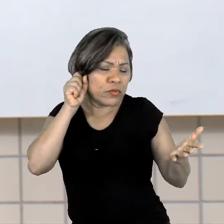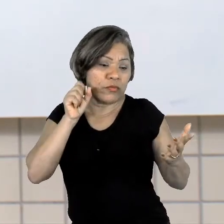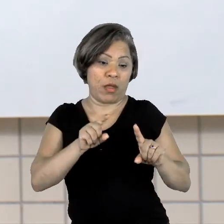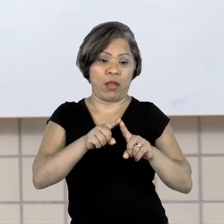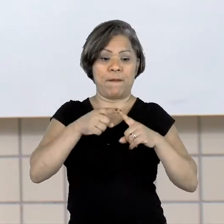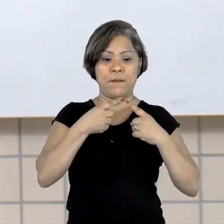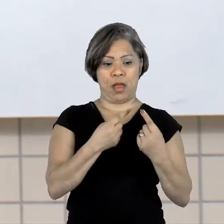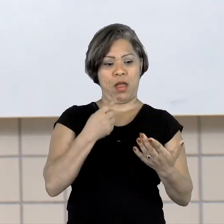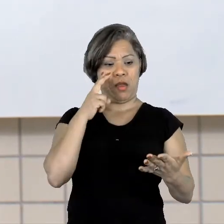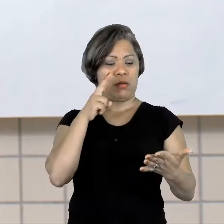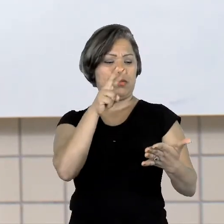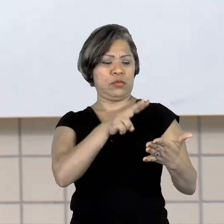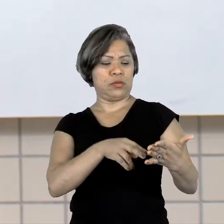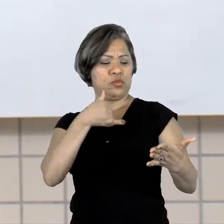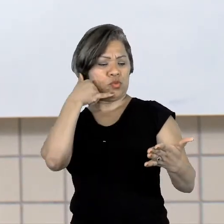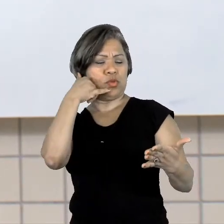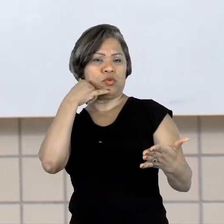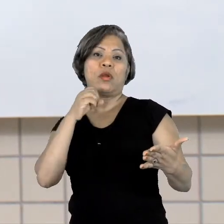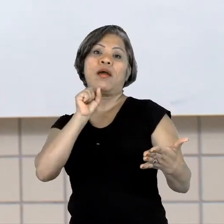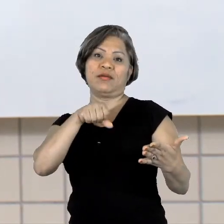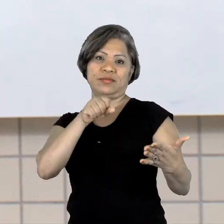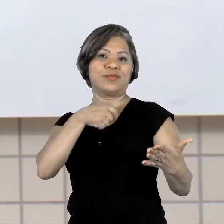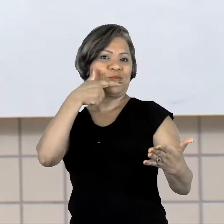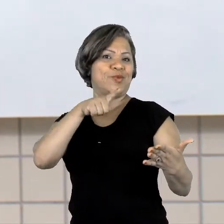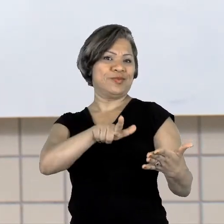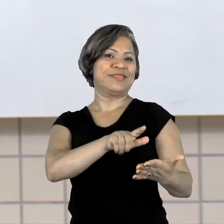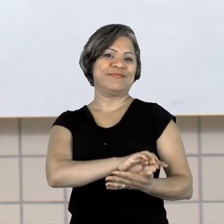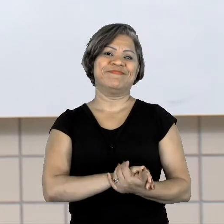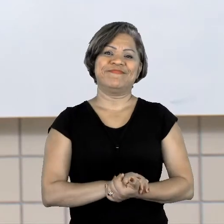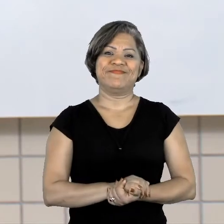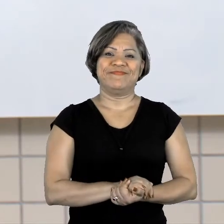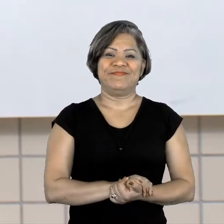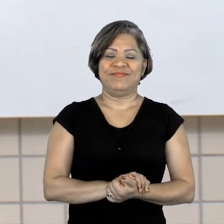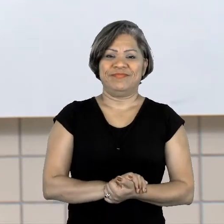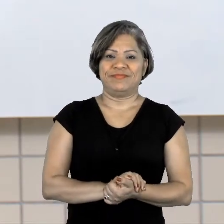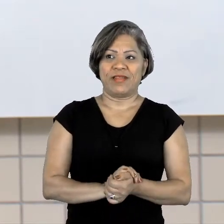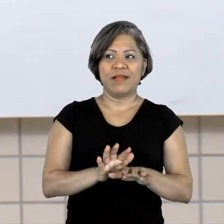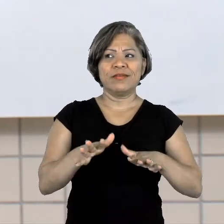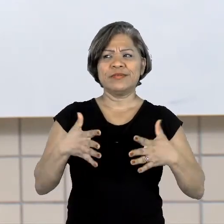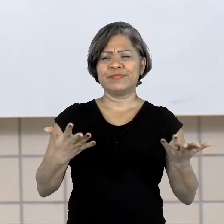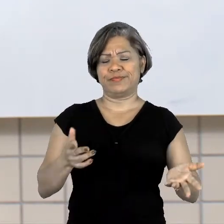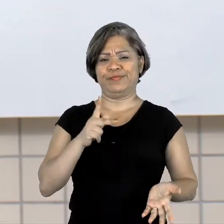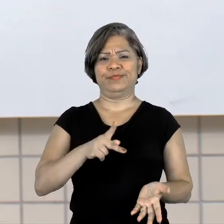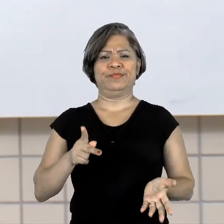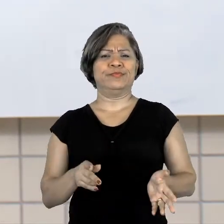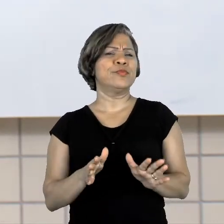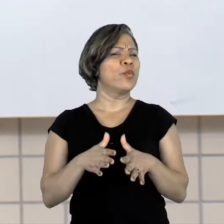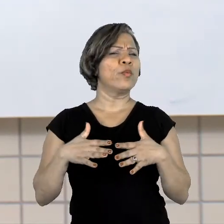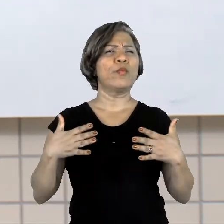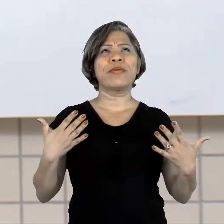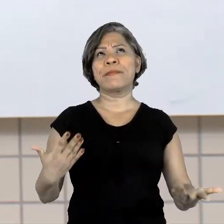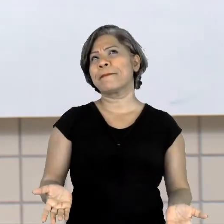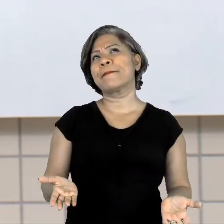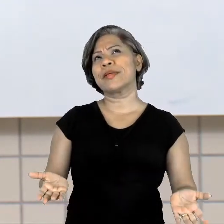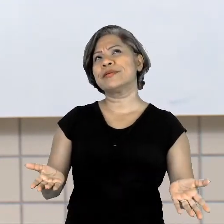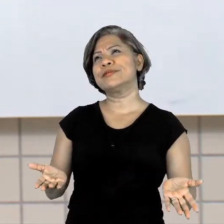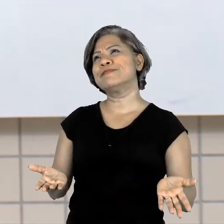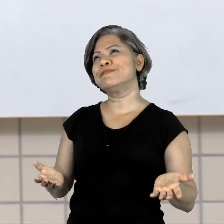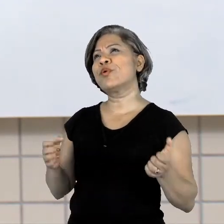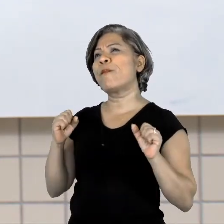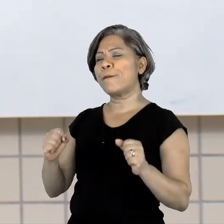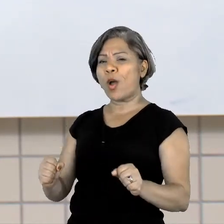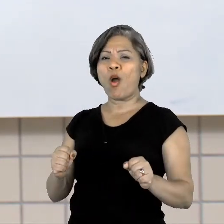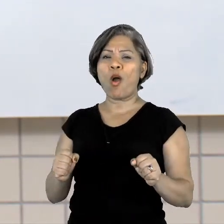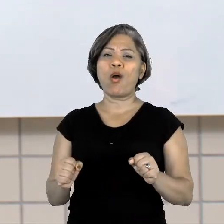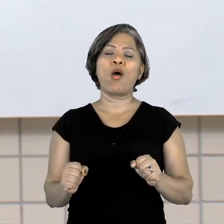observar esses textos. Certinho? E aí, professor, o que mais? O que mais sobre linguagem eu posso observar